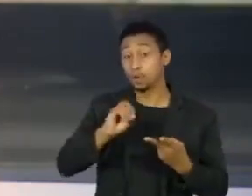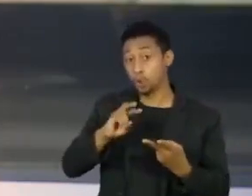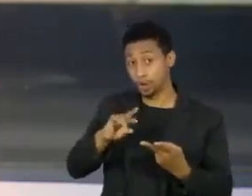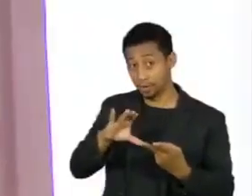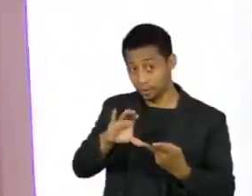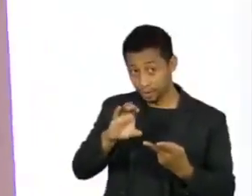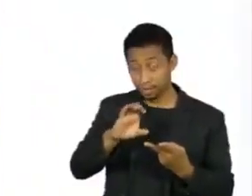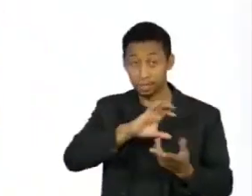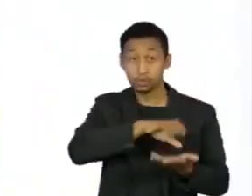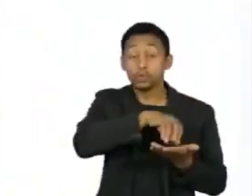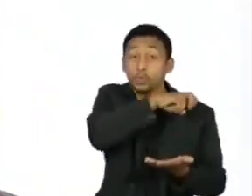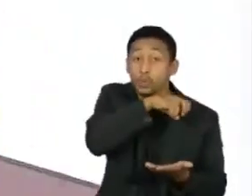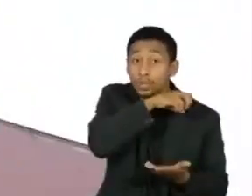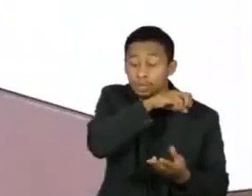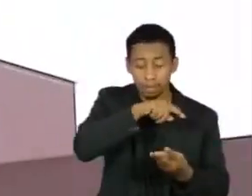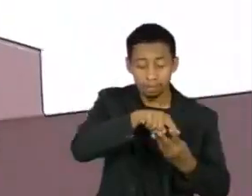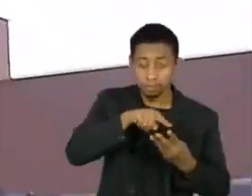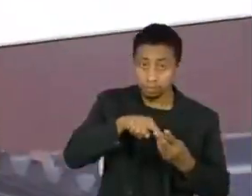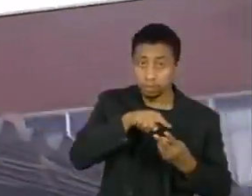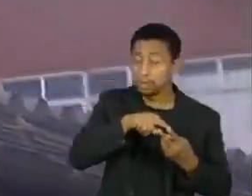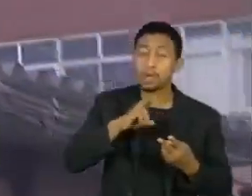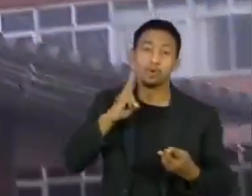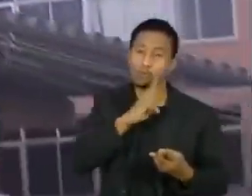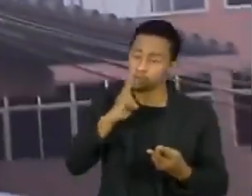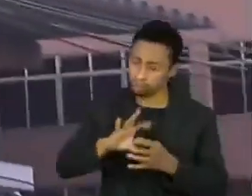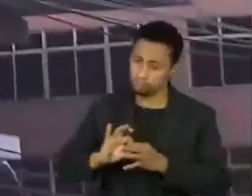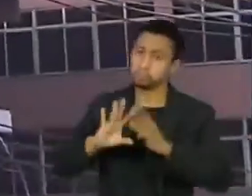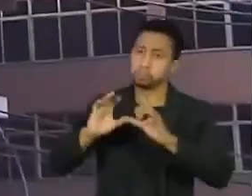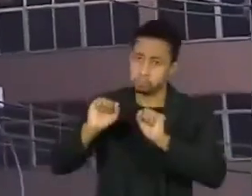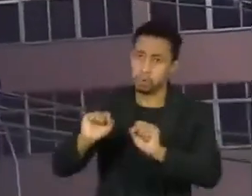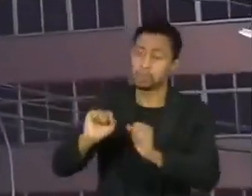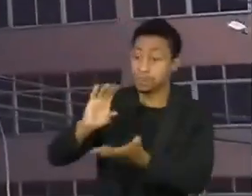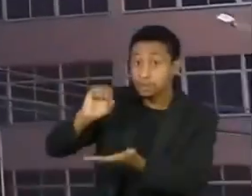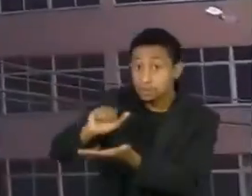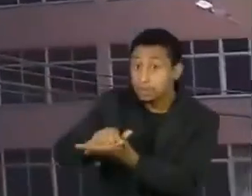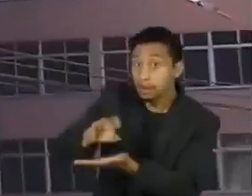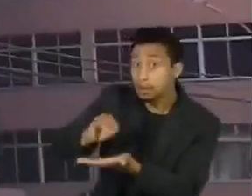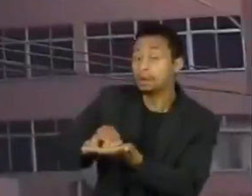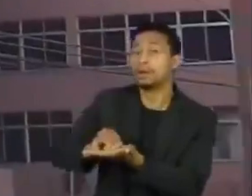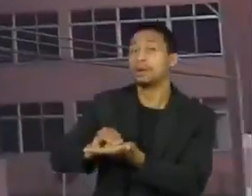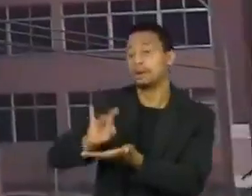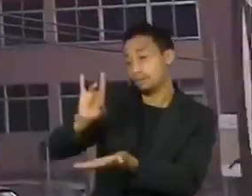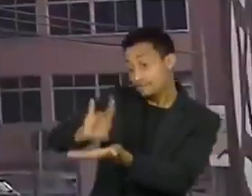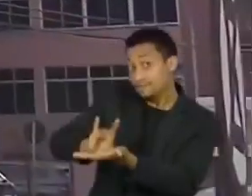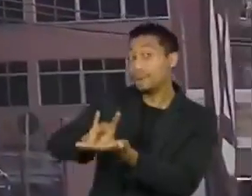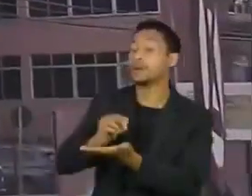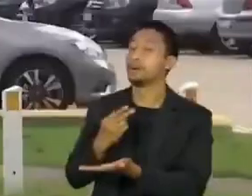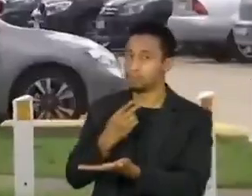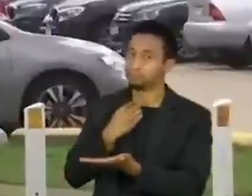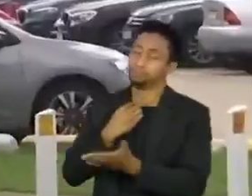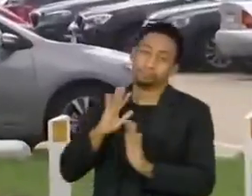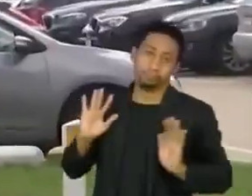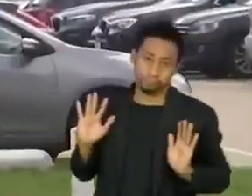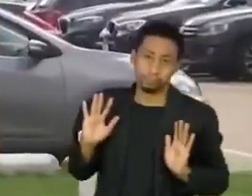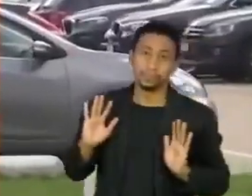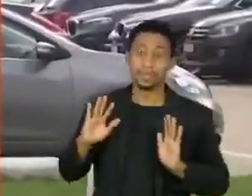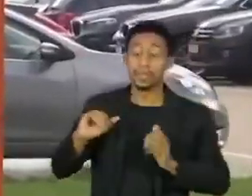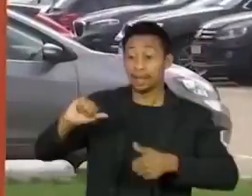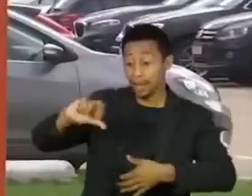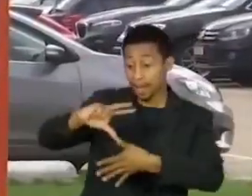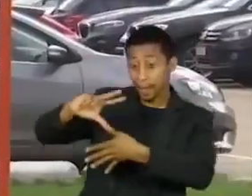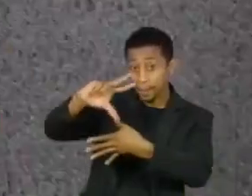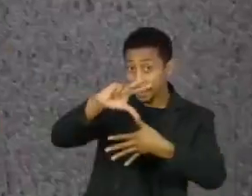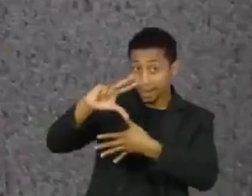aprovado. Foram 17 dias de análise. O registro para uso da vacina concedido pela Anvisa vale para as Américas. O